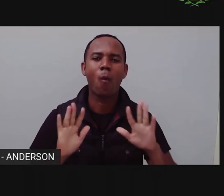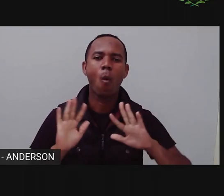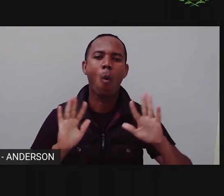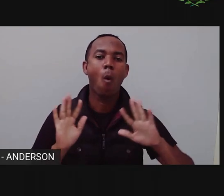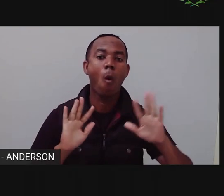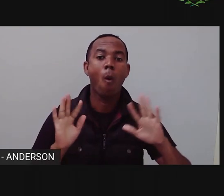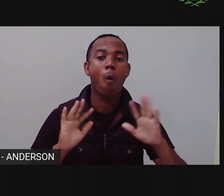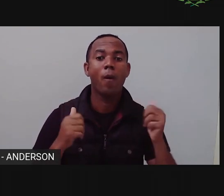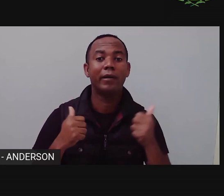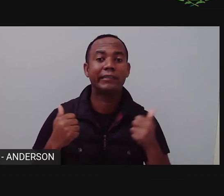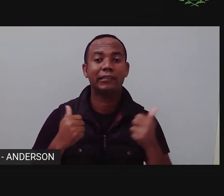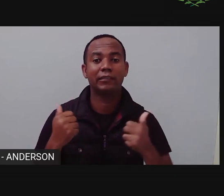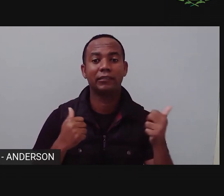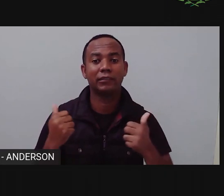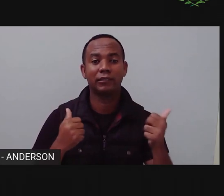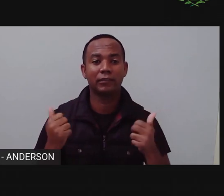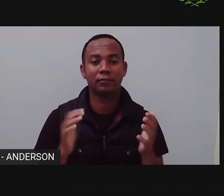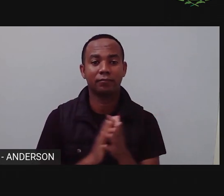Oi,